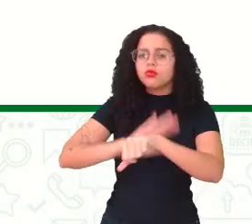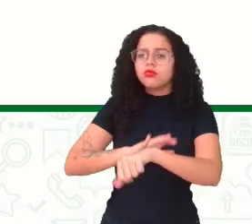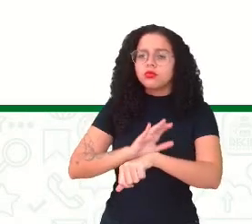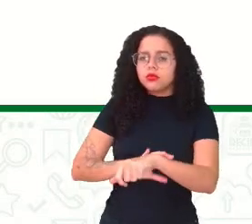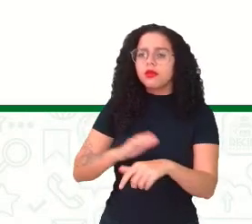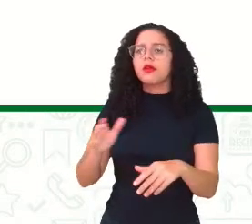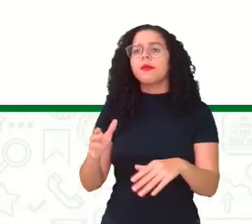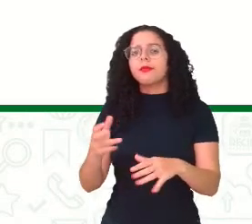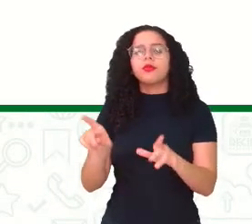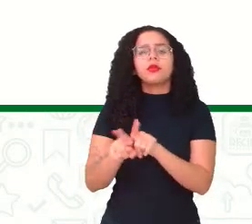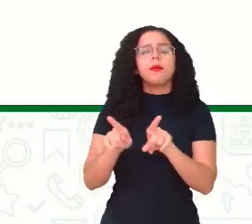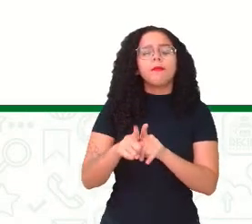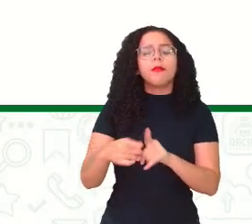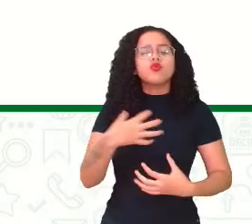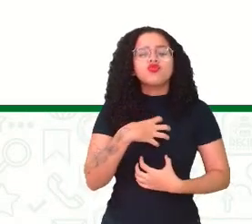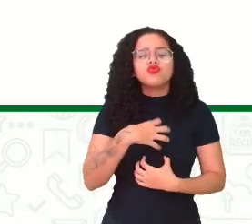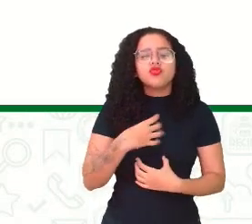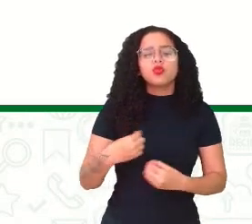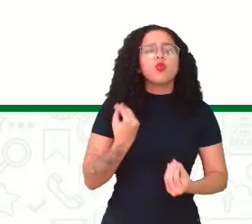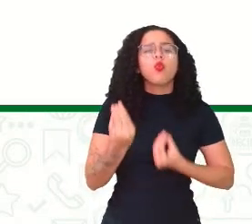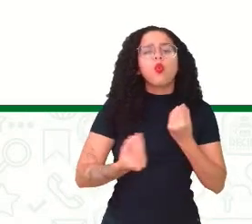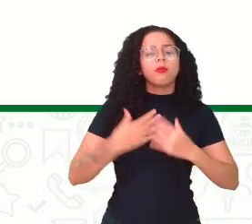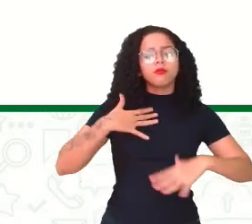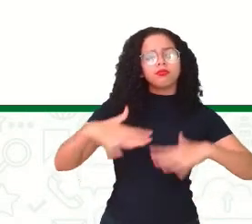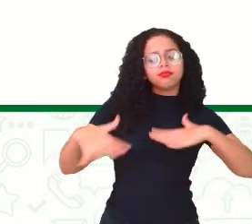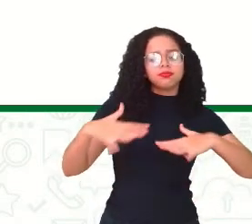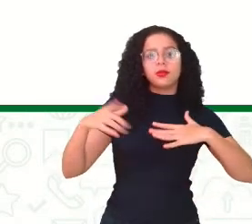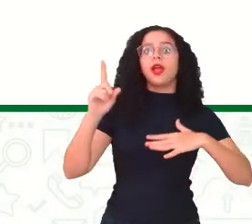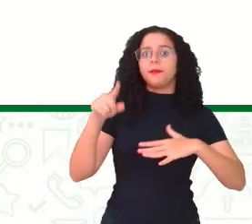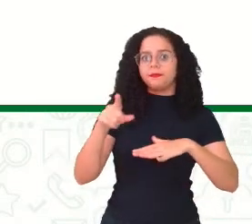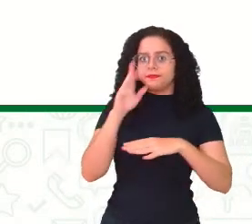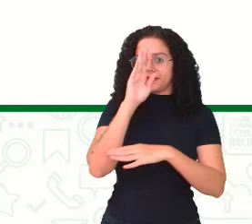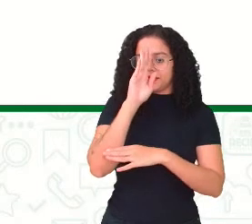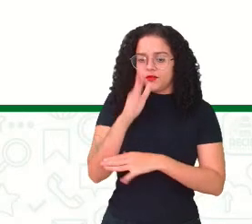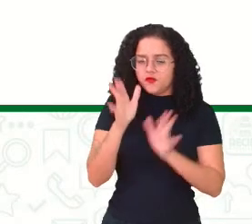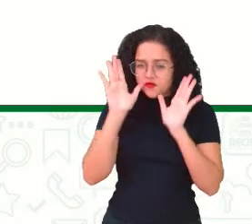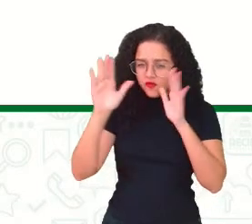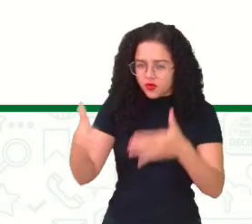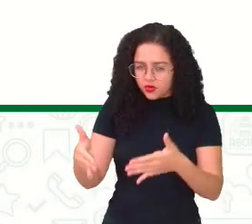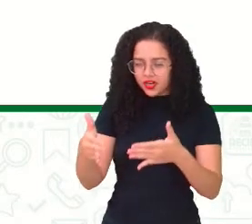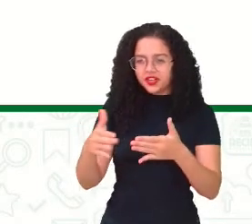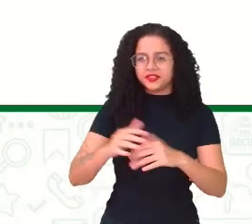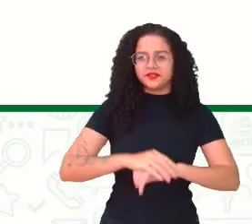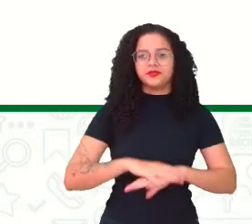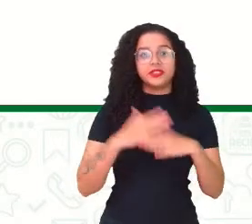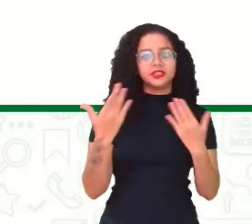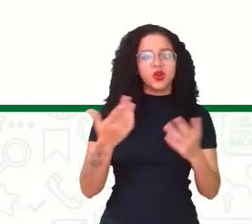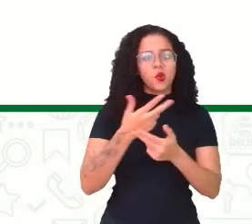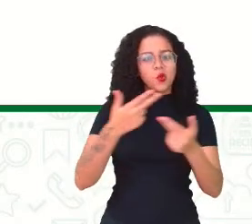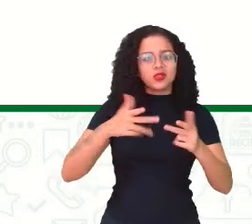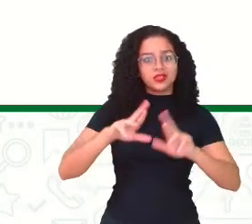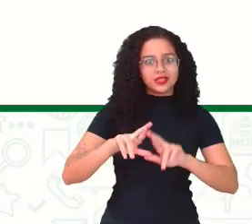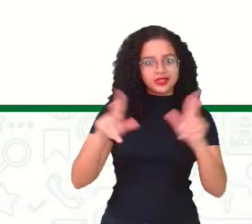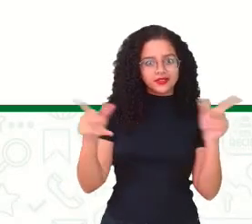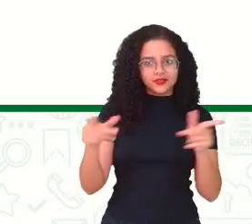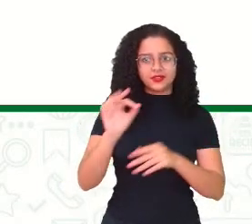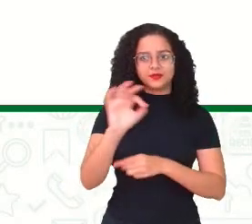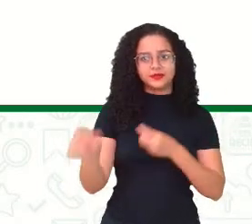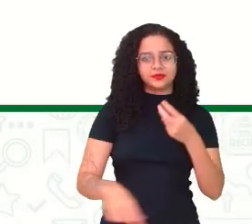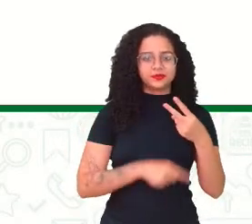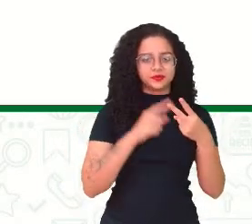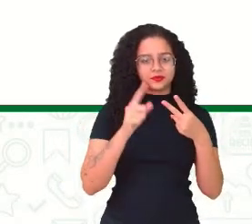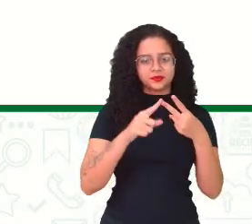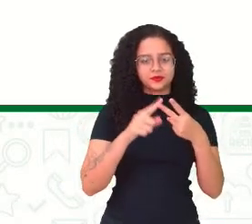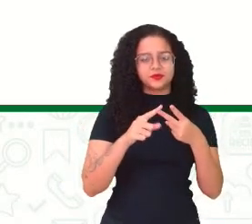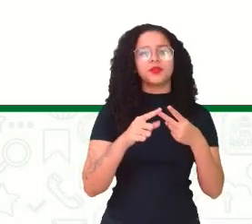o modo como a gente se movimenta, né? É bem direcionado. Então, são coisas diferentes. Vimos também